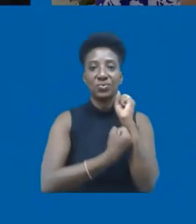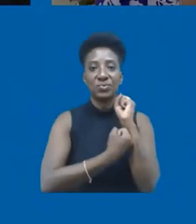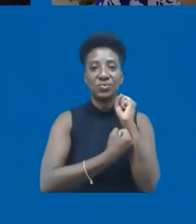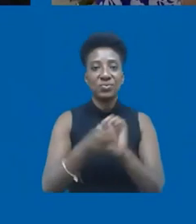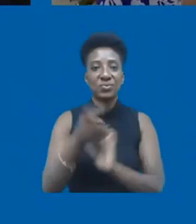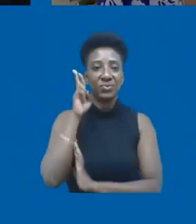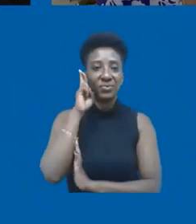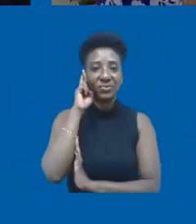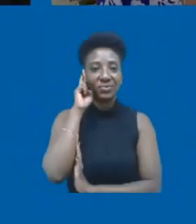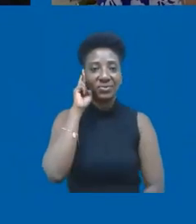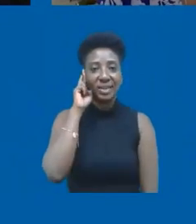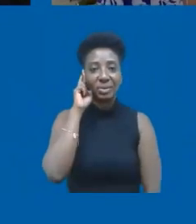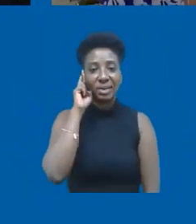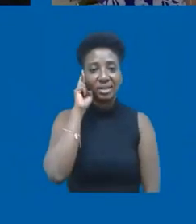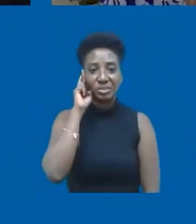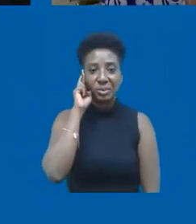microfone está desligado.